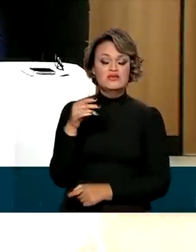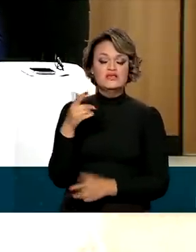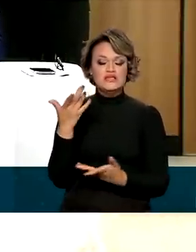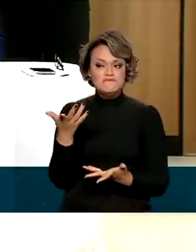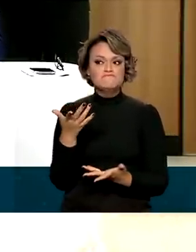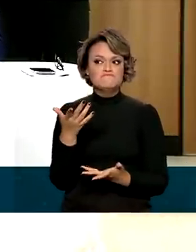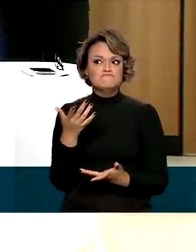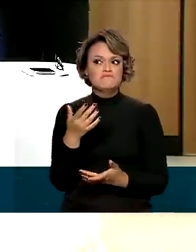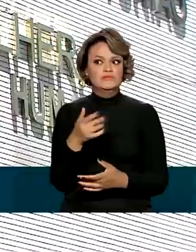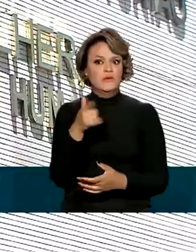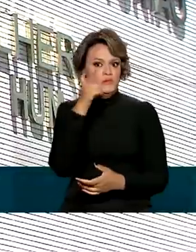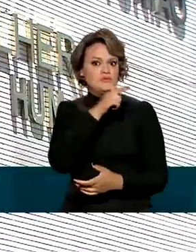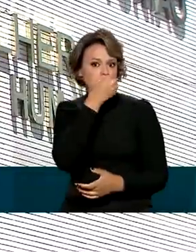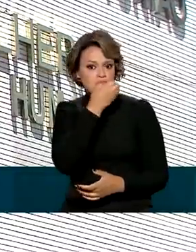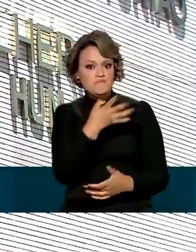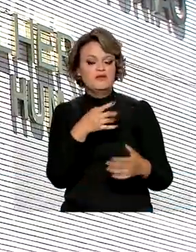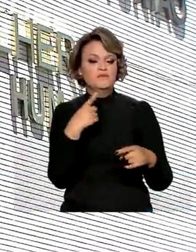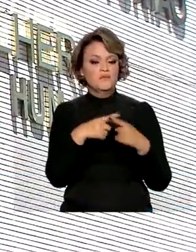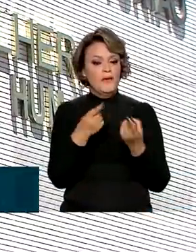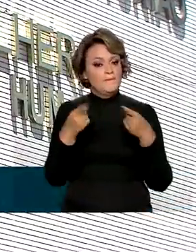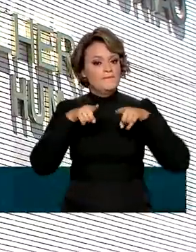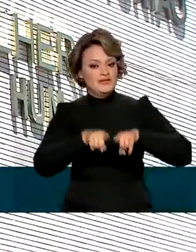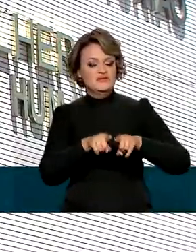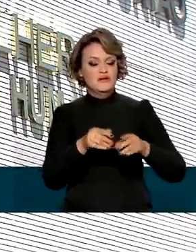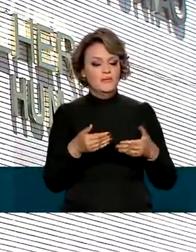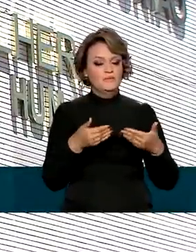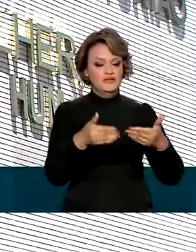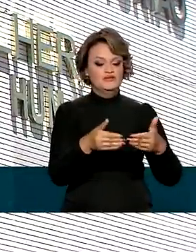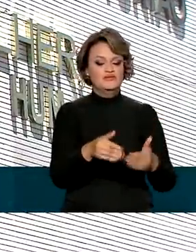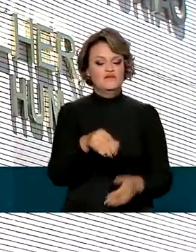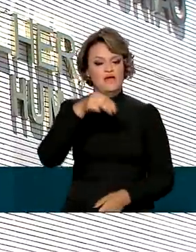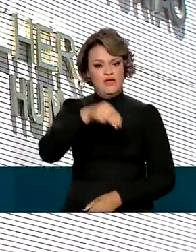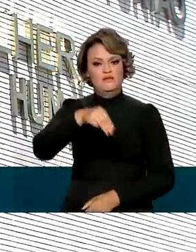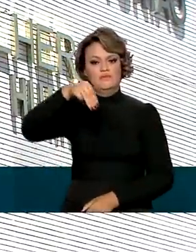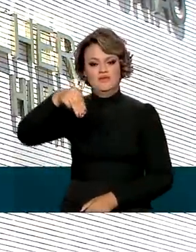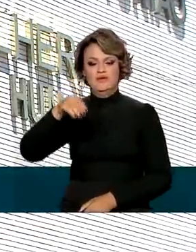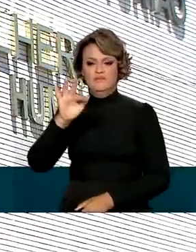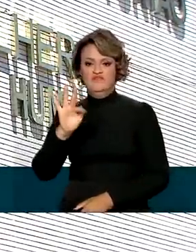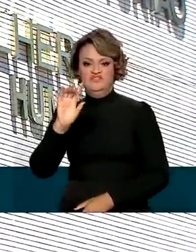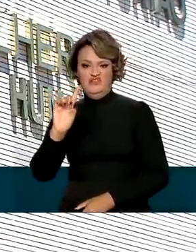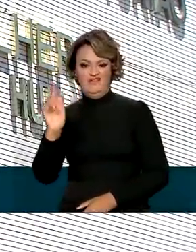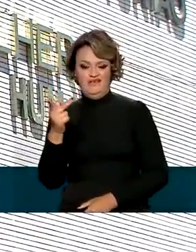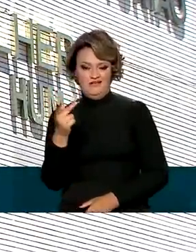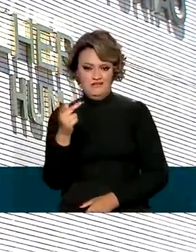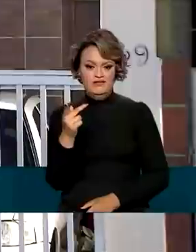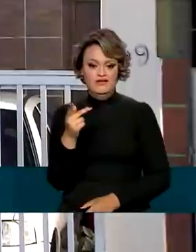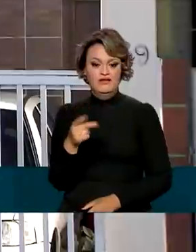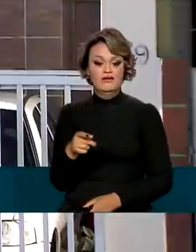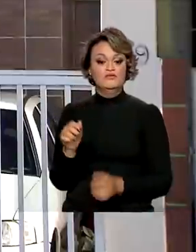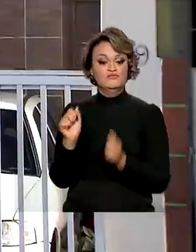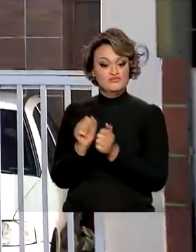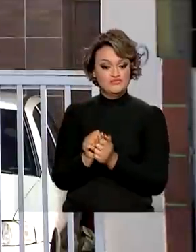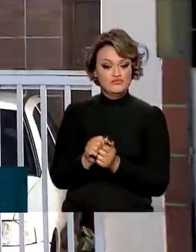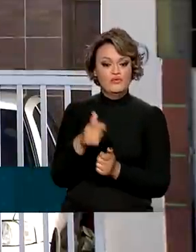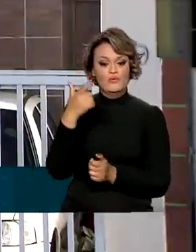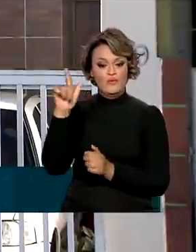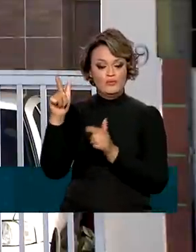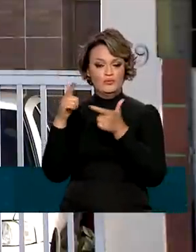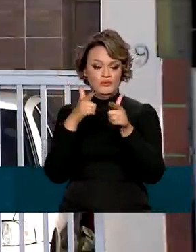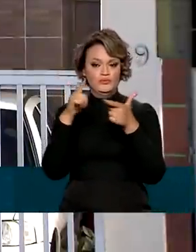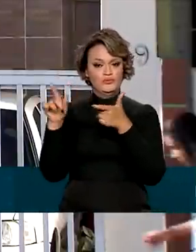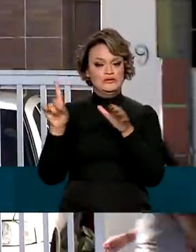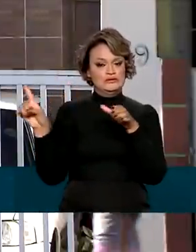mostraram mais robustos, com a parceria do Ministério da Mulher, da Família e dos Direitos Humanos, além de maior